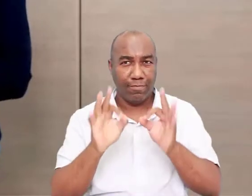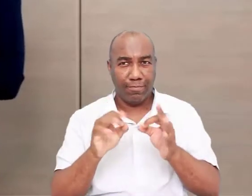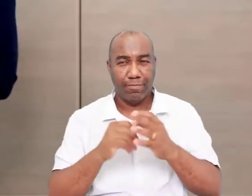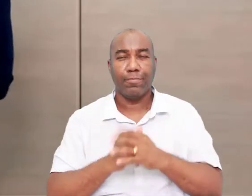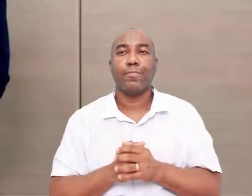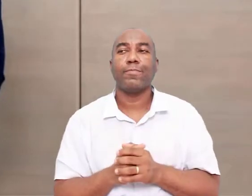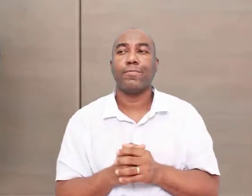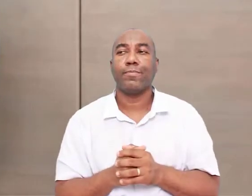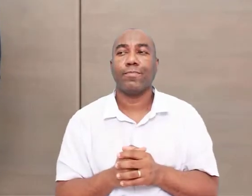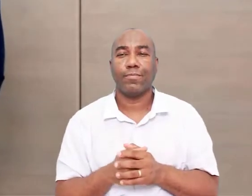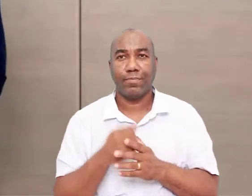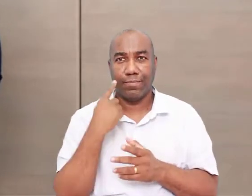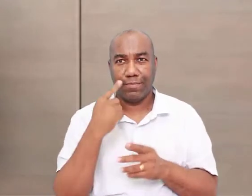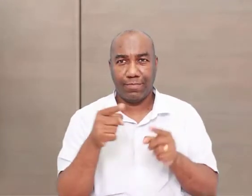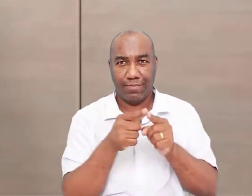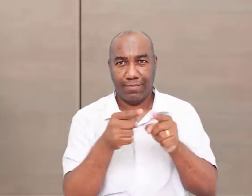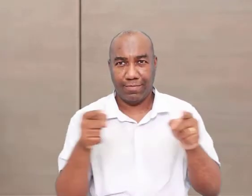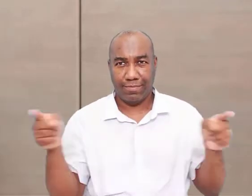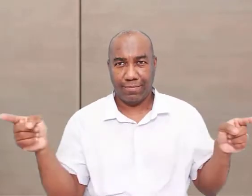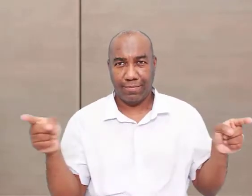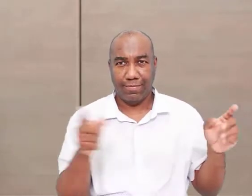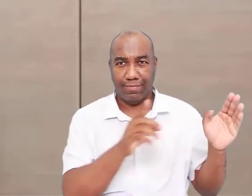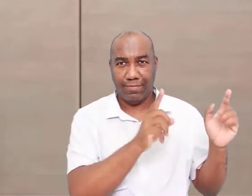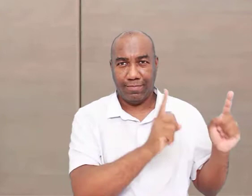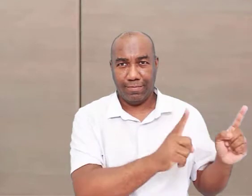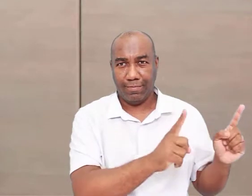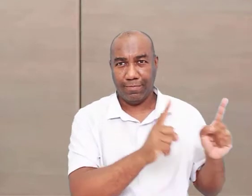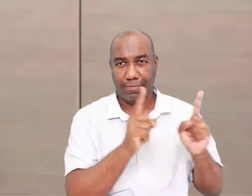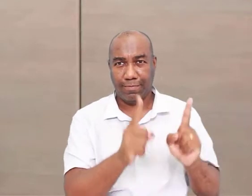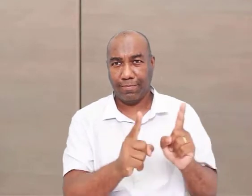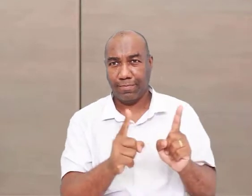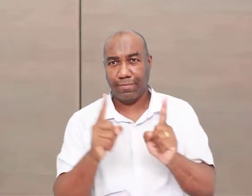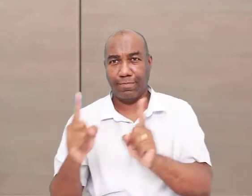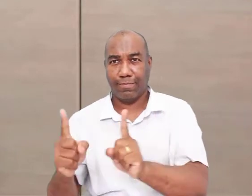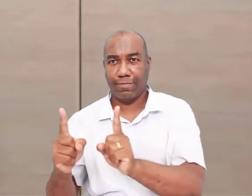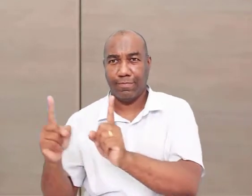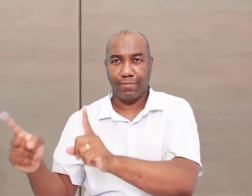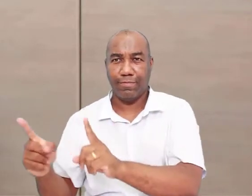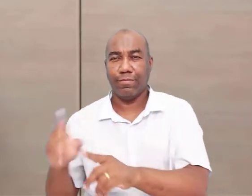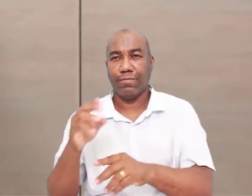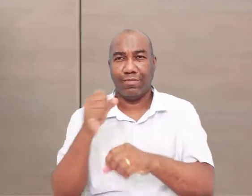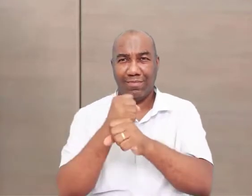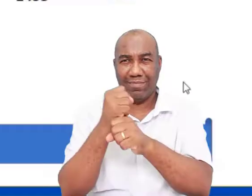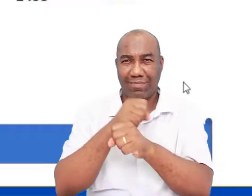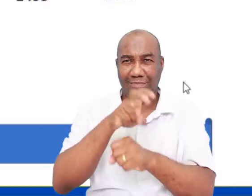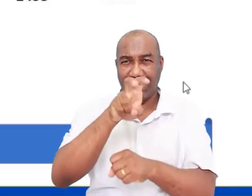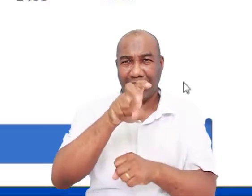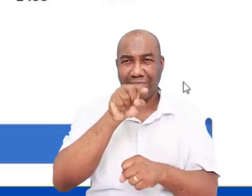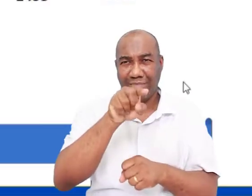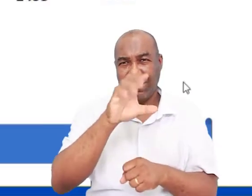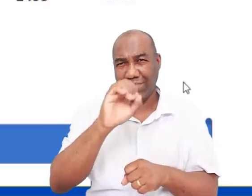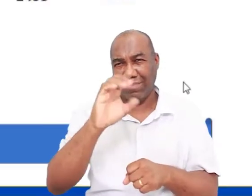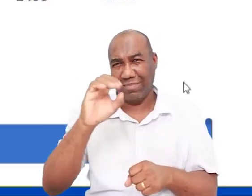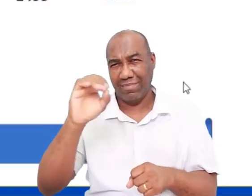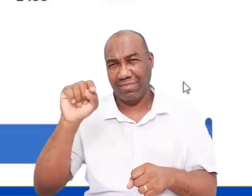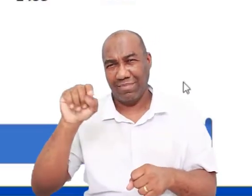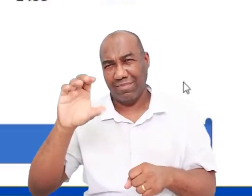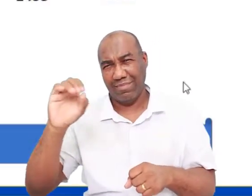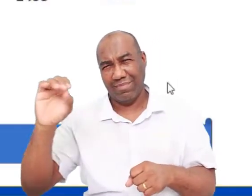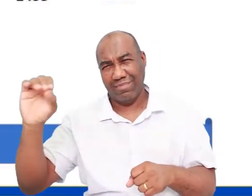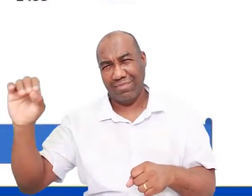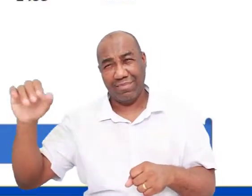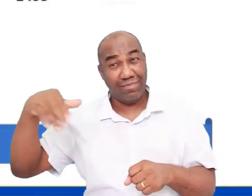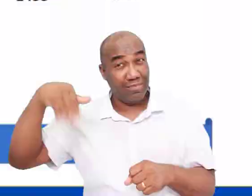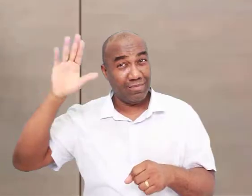olha só. Olha essa linha aqui. Esse período que começa mais ou menos 5 milhões de anos atrás, até hoje, essa linha nós